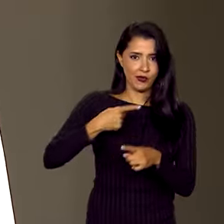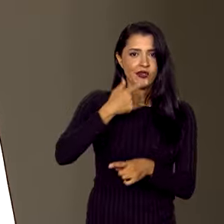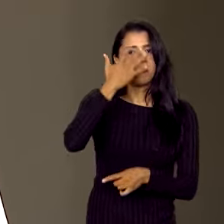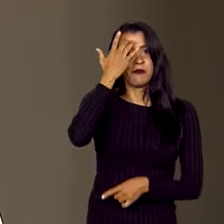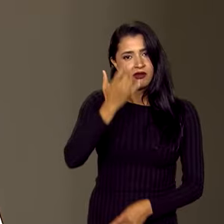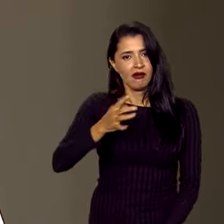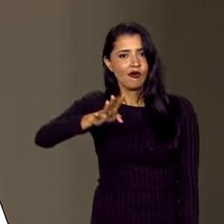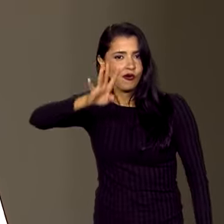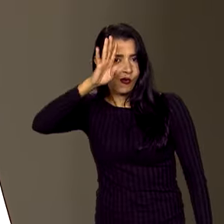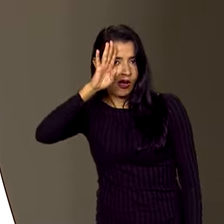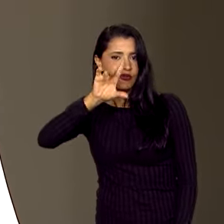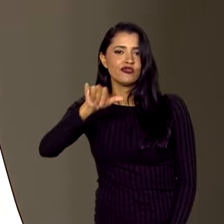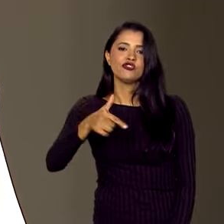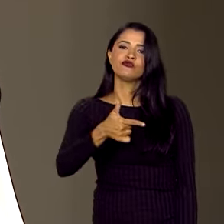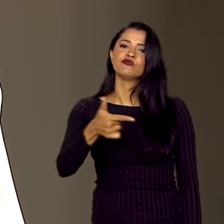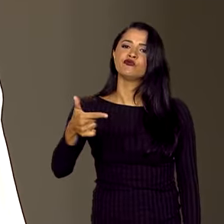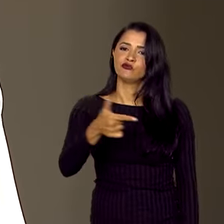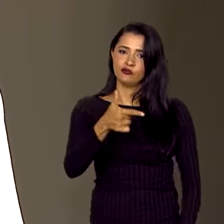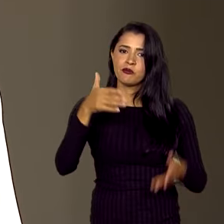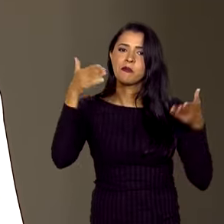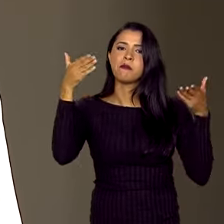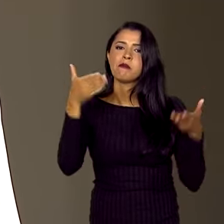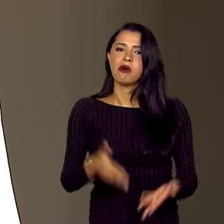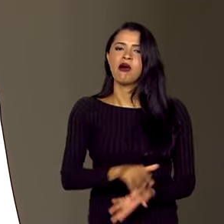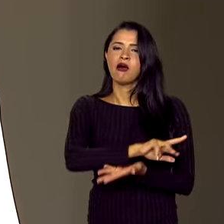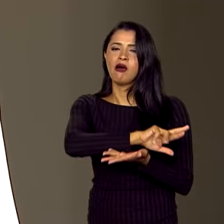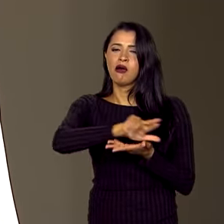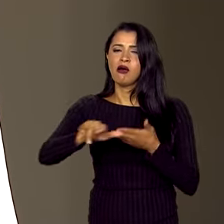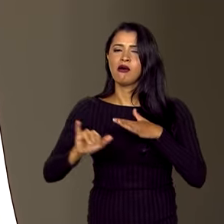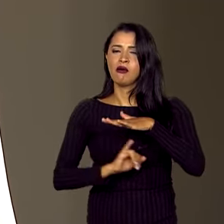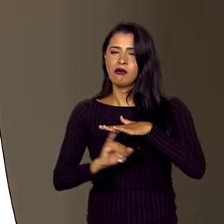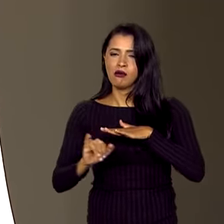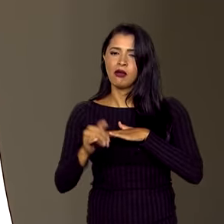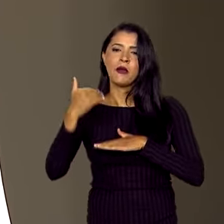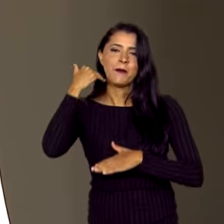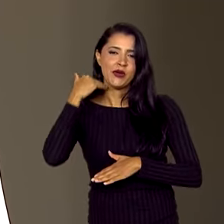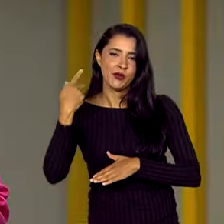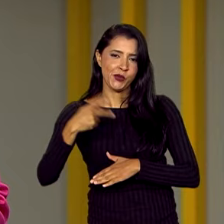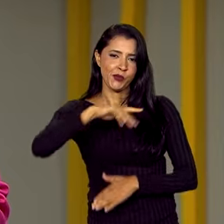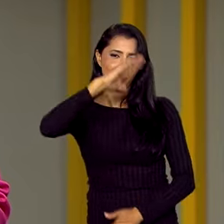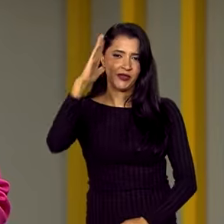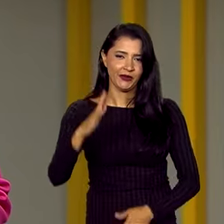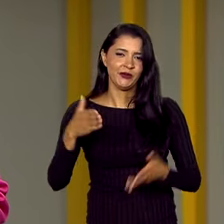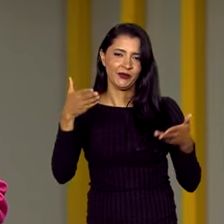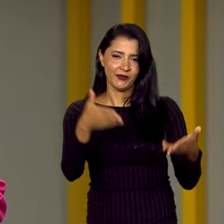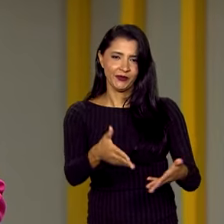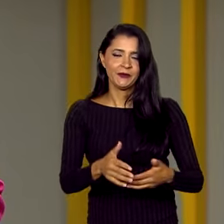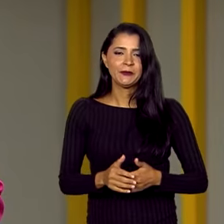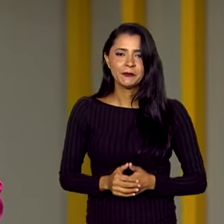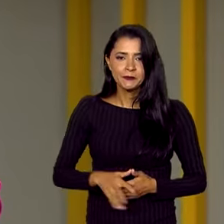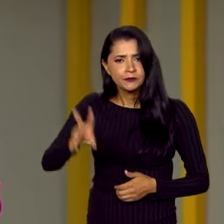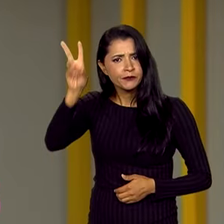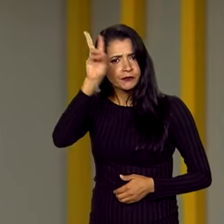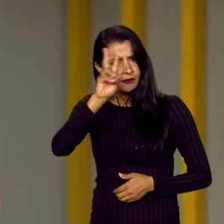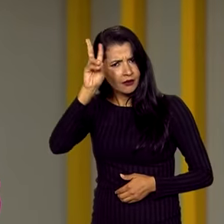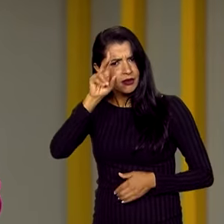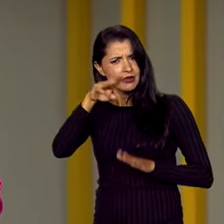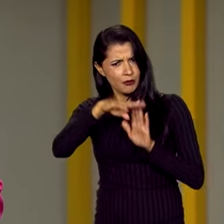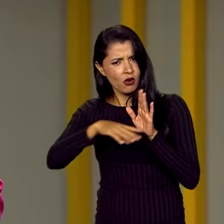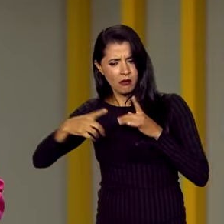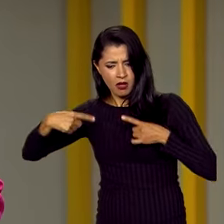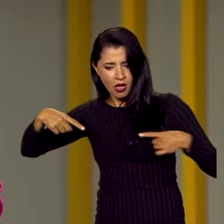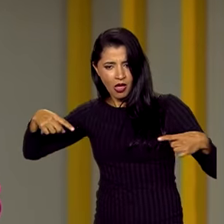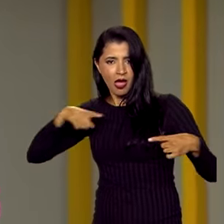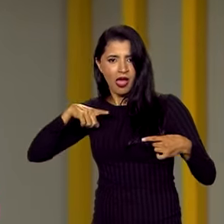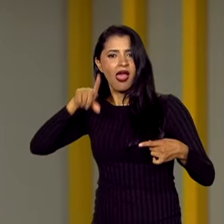-feira, dia 22, com a participação de várias instituições financeiras do país. Lembrando que o Desenrola é um programa